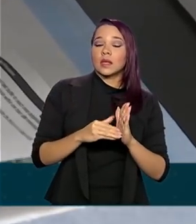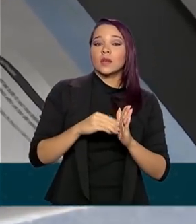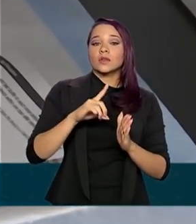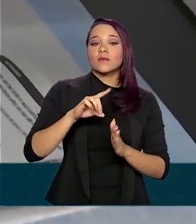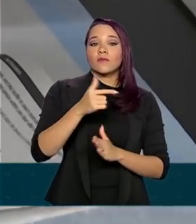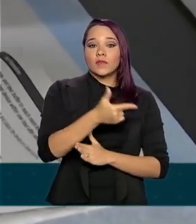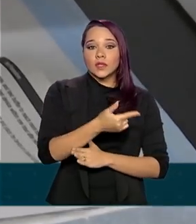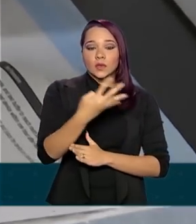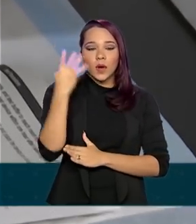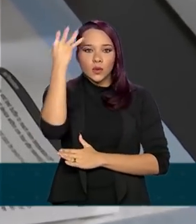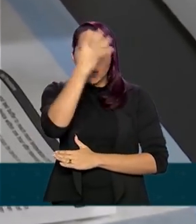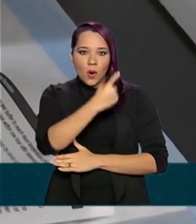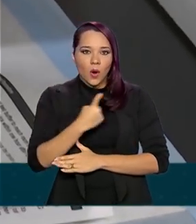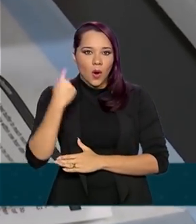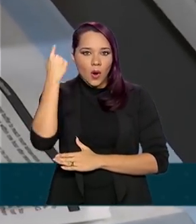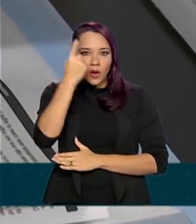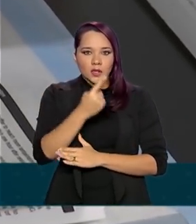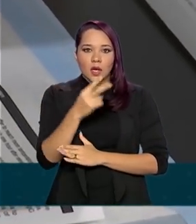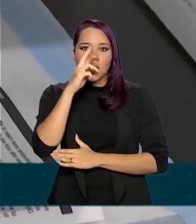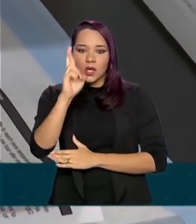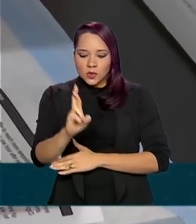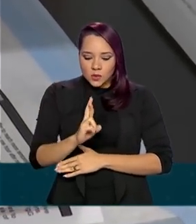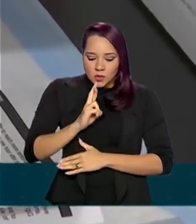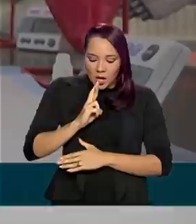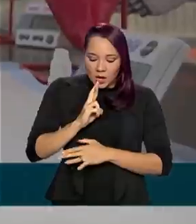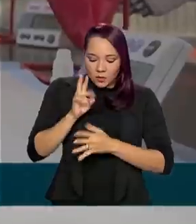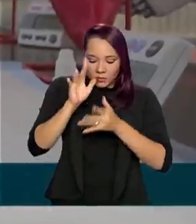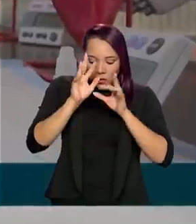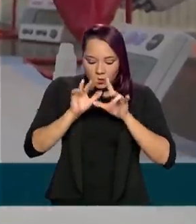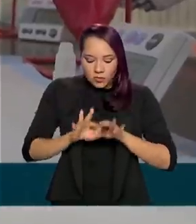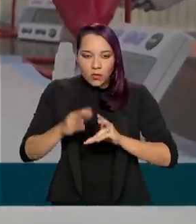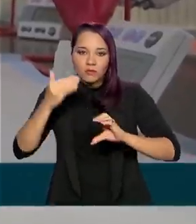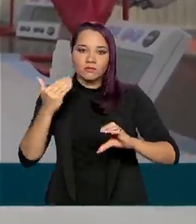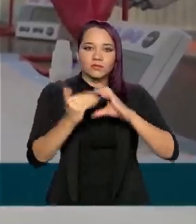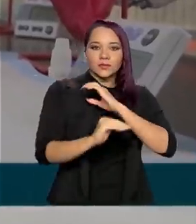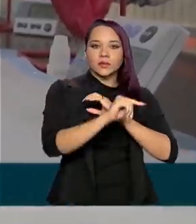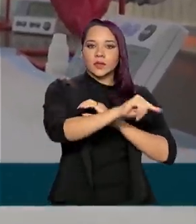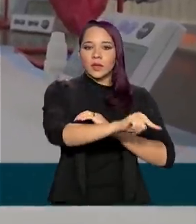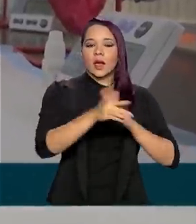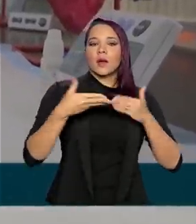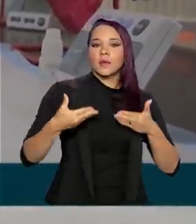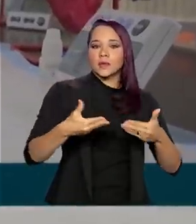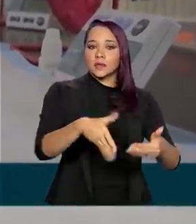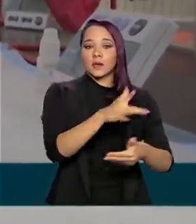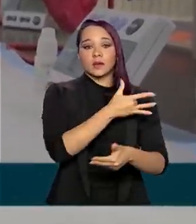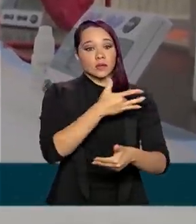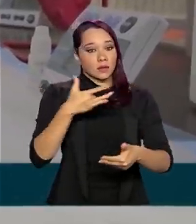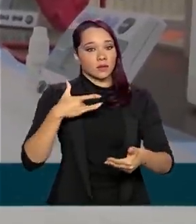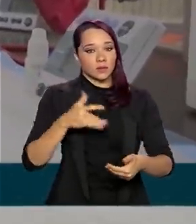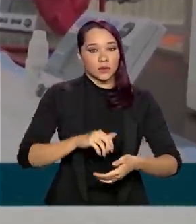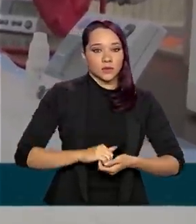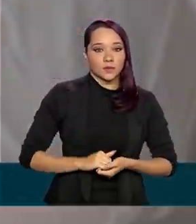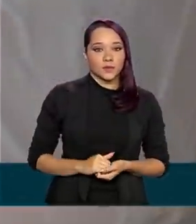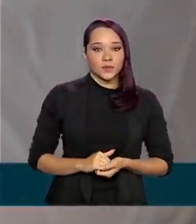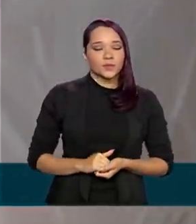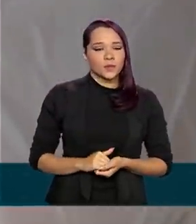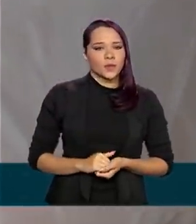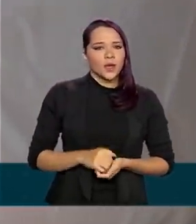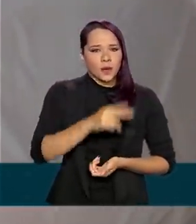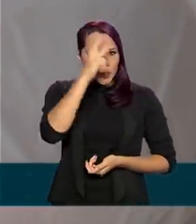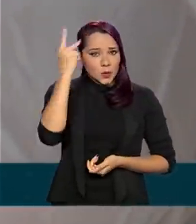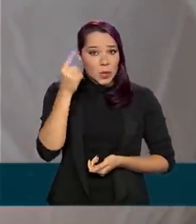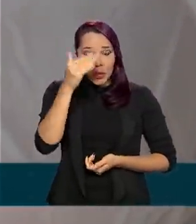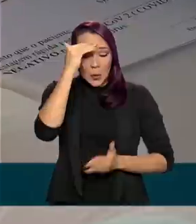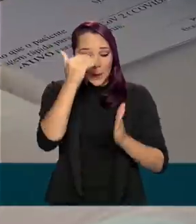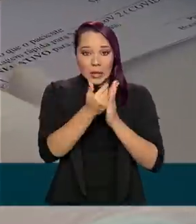24 horas a partir do resultado do teste para enviar a informação ao Ministério da Saúde. Quem